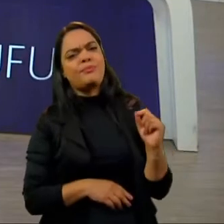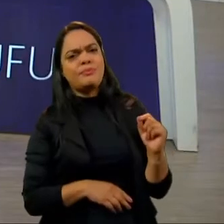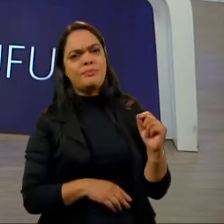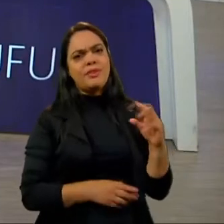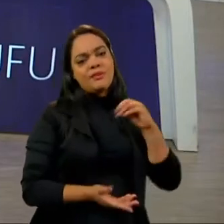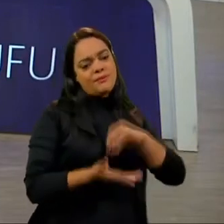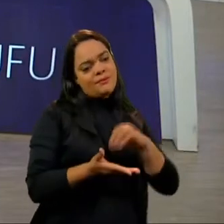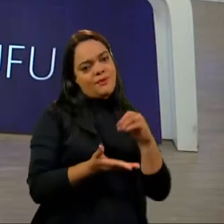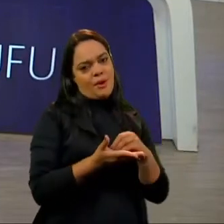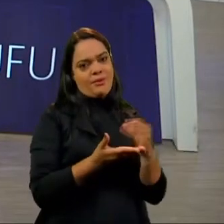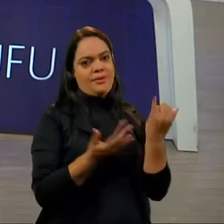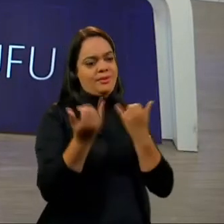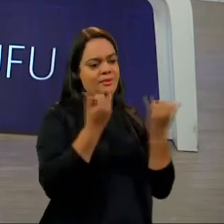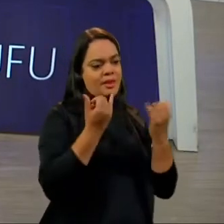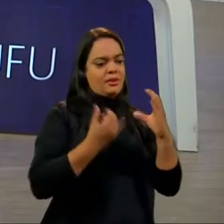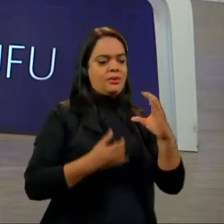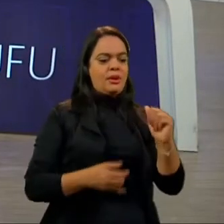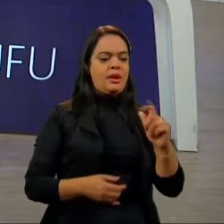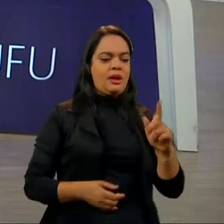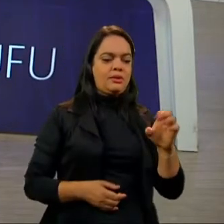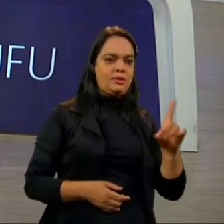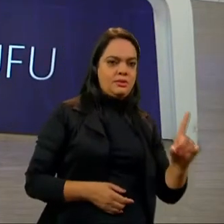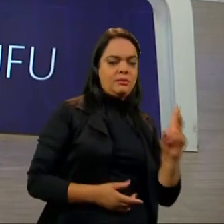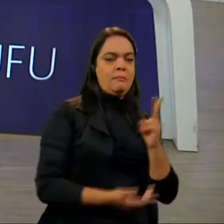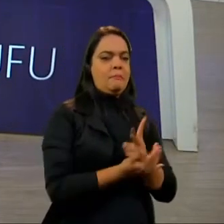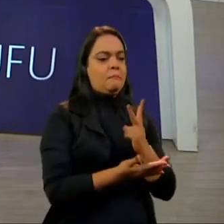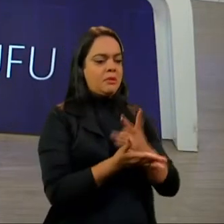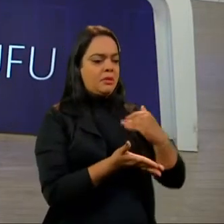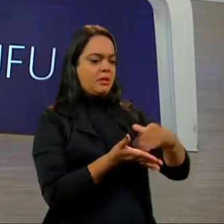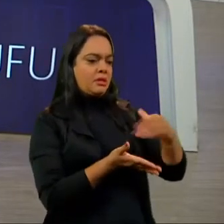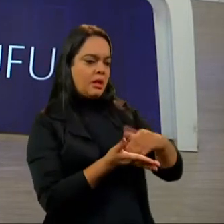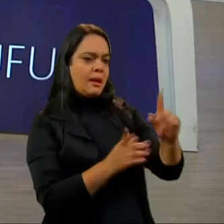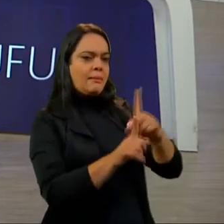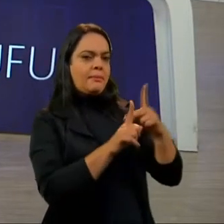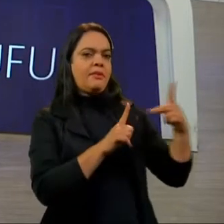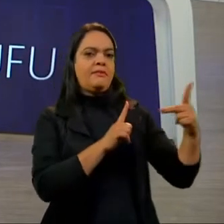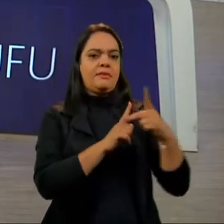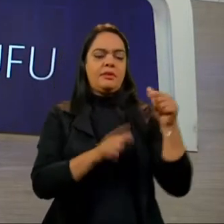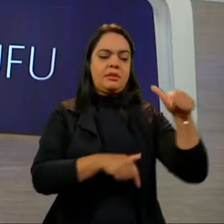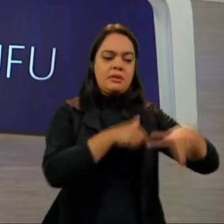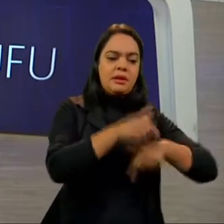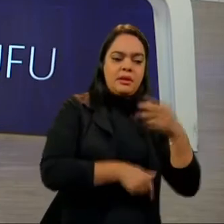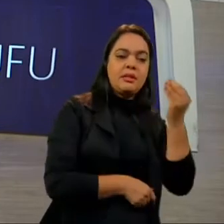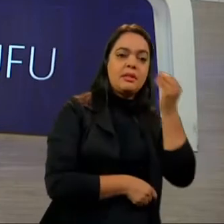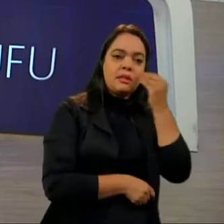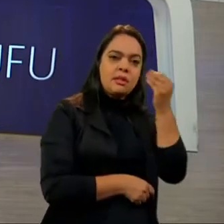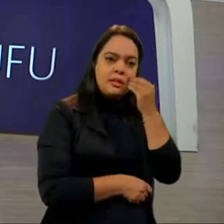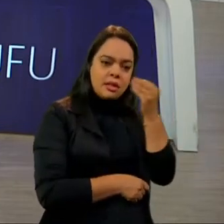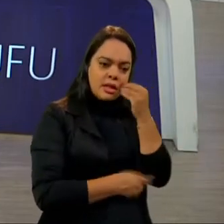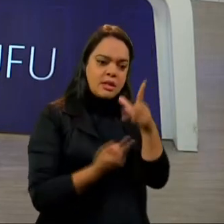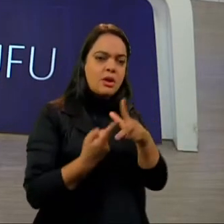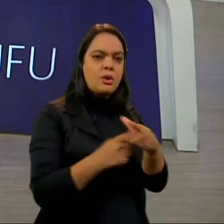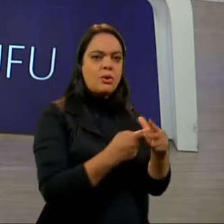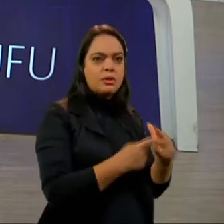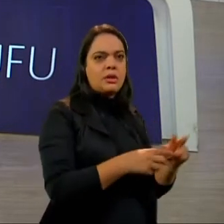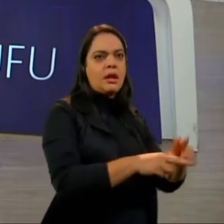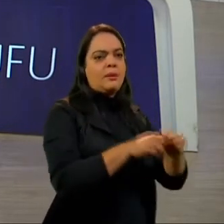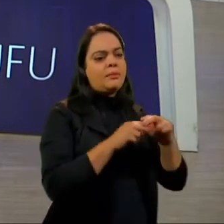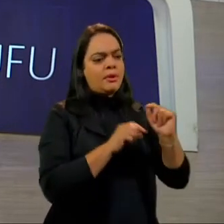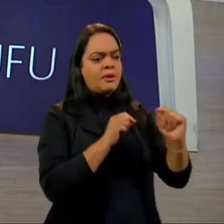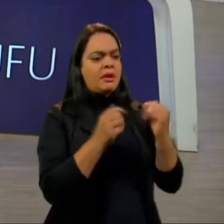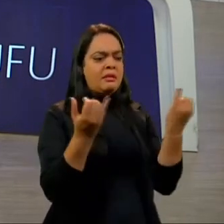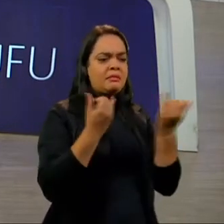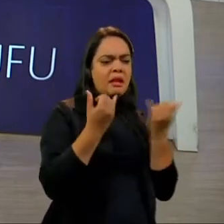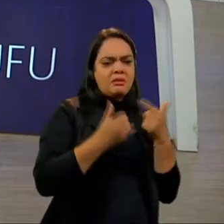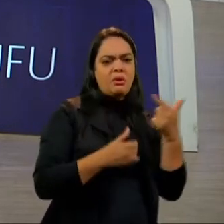dos dados do novo Caged, muito embora a Secretaria de Previdência e Trabalho tenha tentado corrigir isso por método de imputação de dados